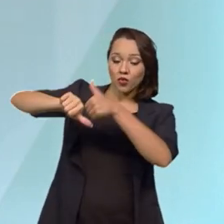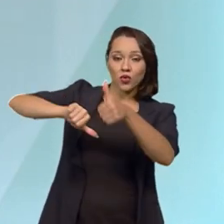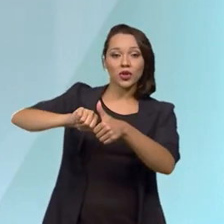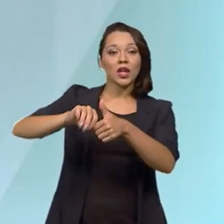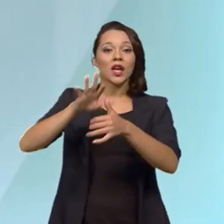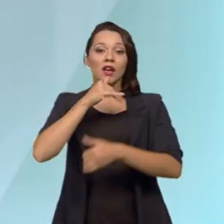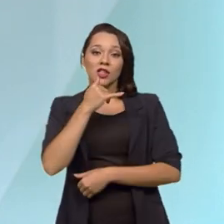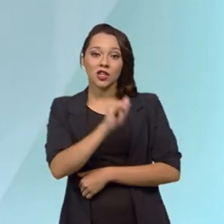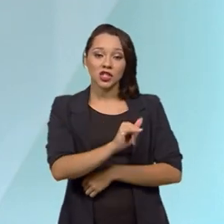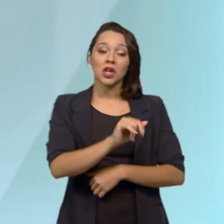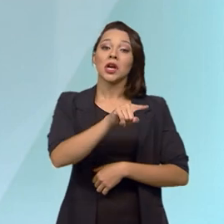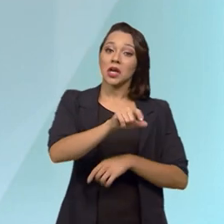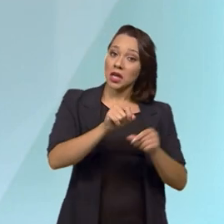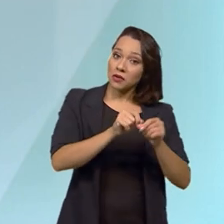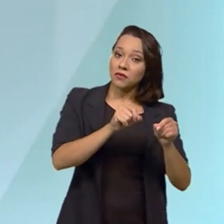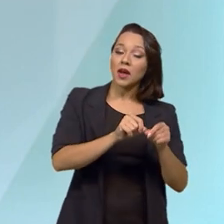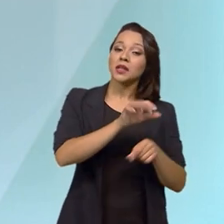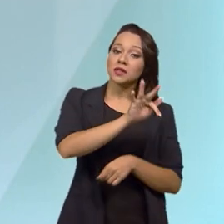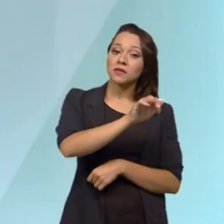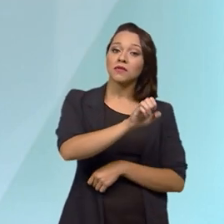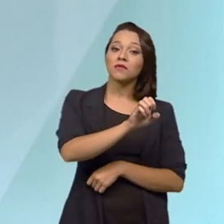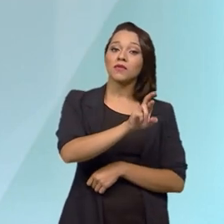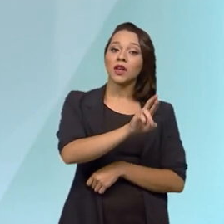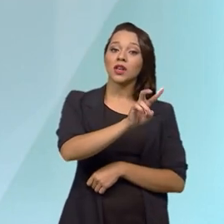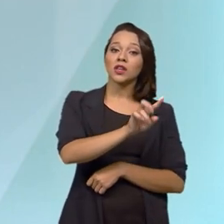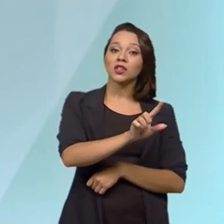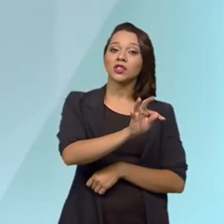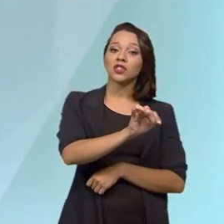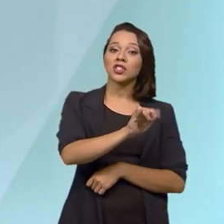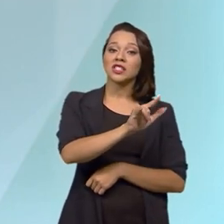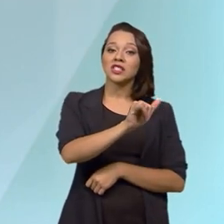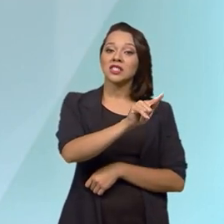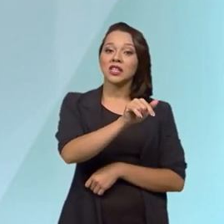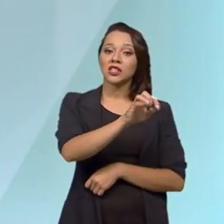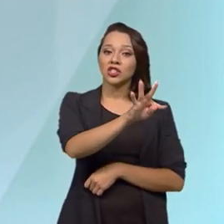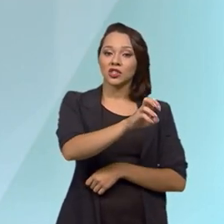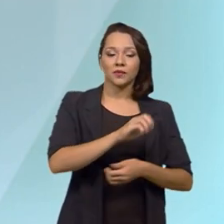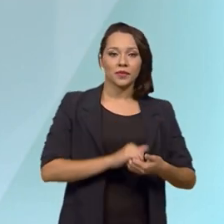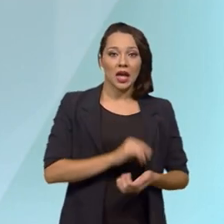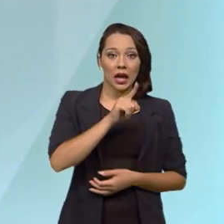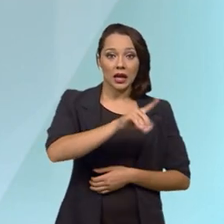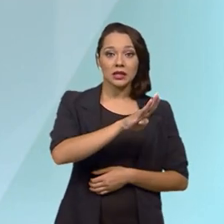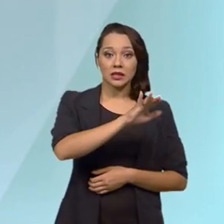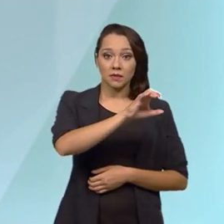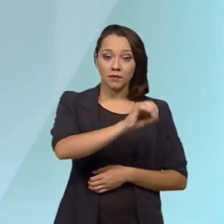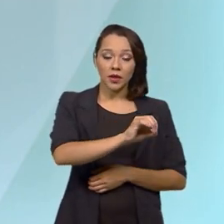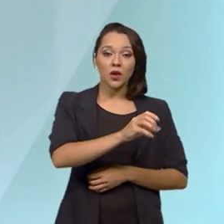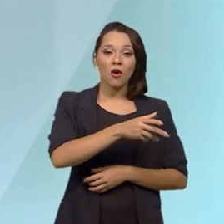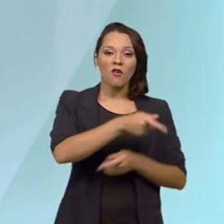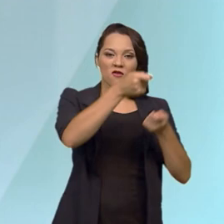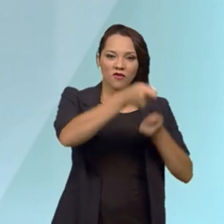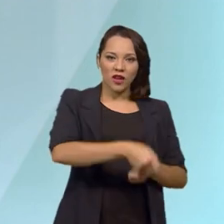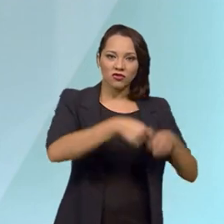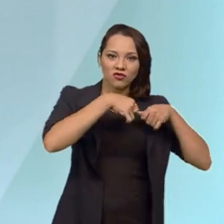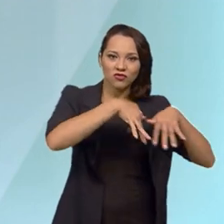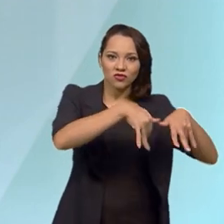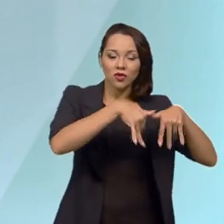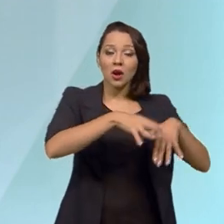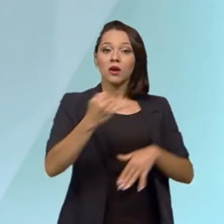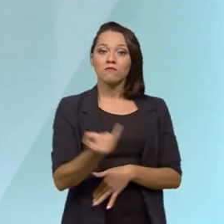o biofertilizante. Uma das soluções para o Brasil é o biofertilizante. O biofertilizante é importantíssimo para